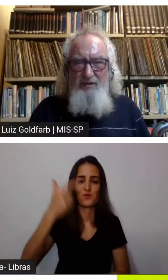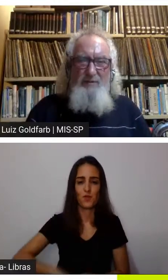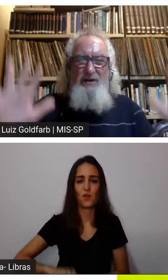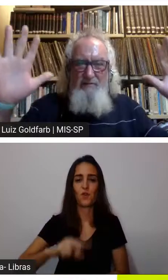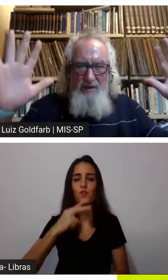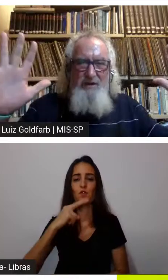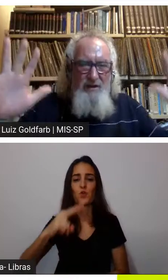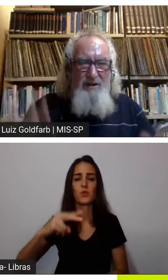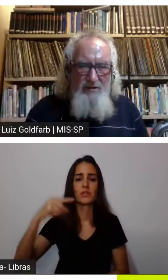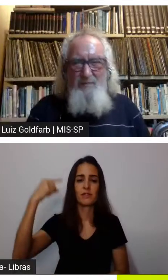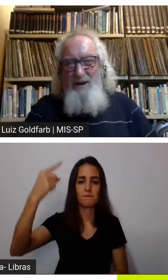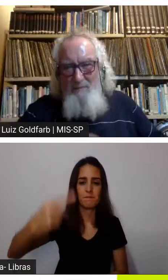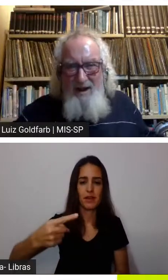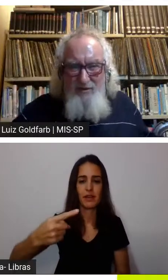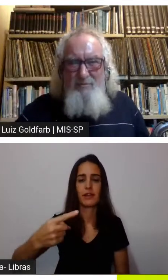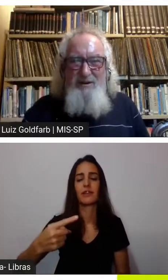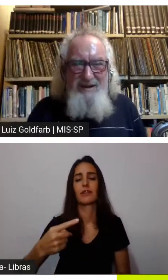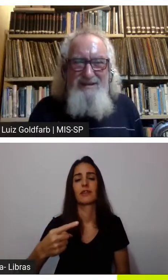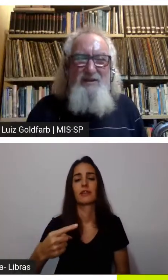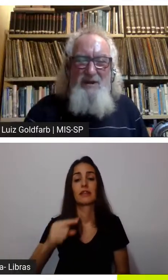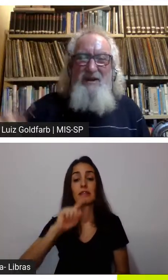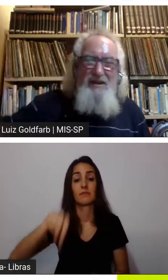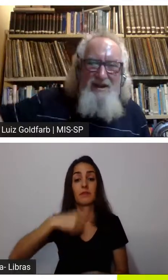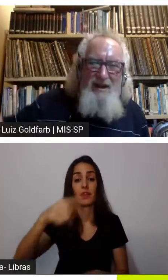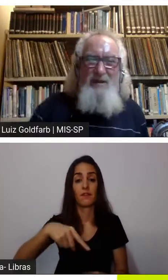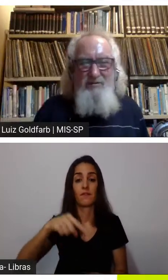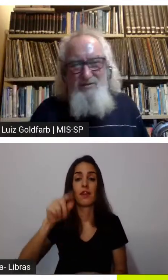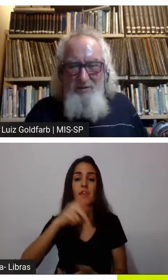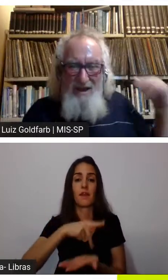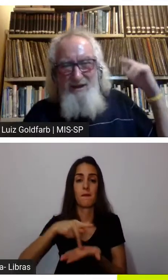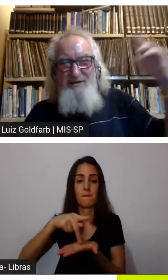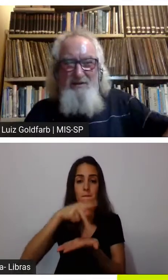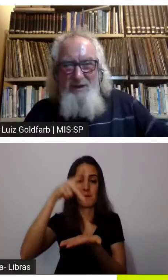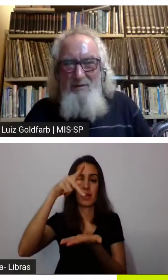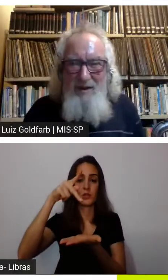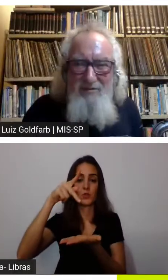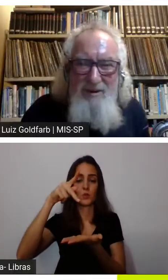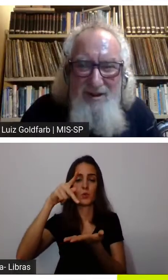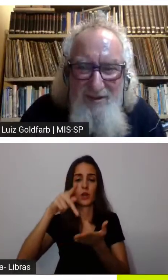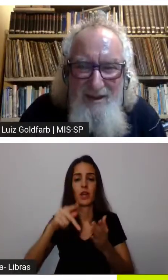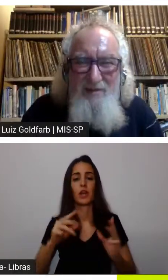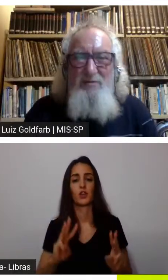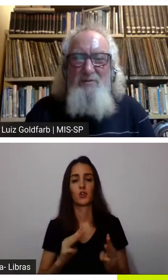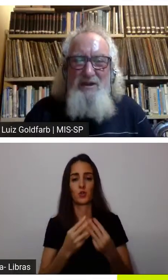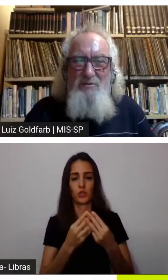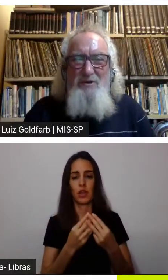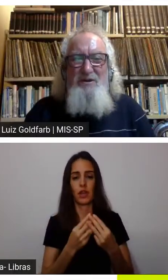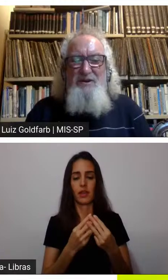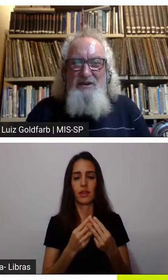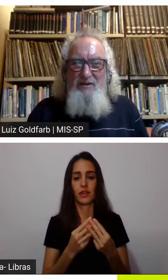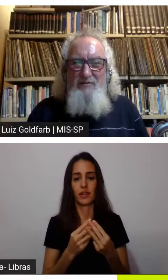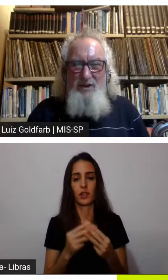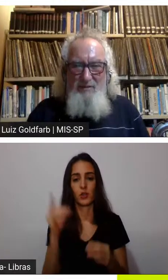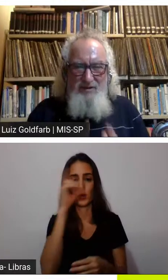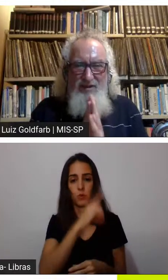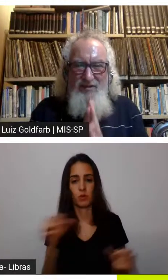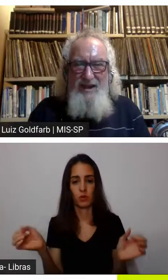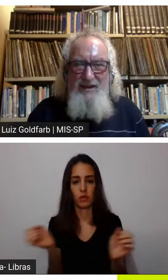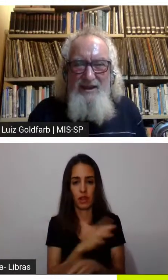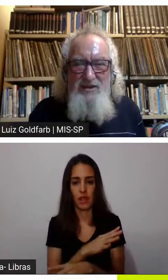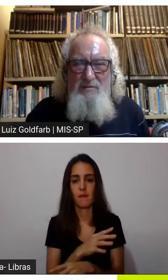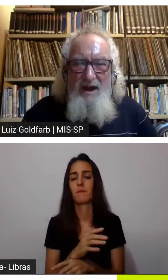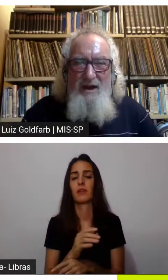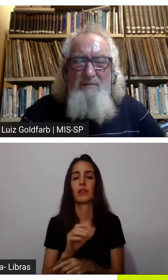semanas semana que vem semana Páscoa termina a Páscoa judaica termina a Páscoa cristana domingo e eu vou dar uma